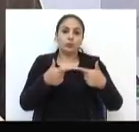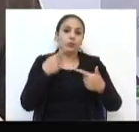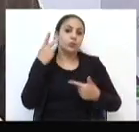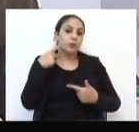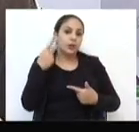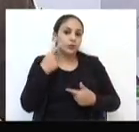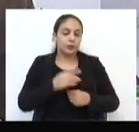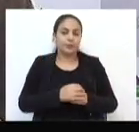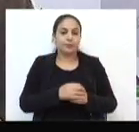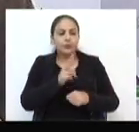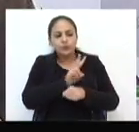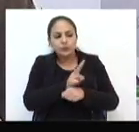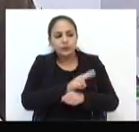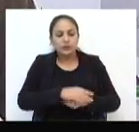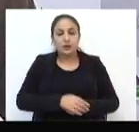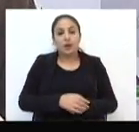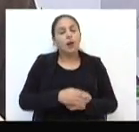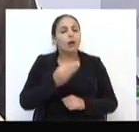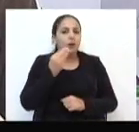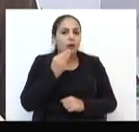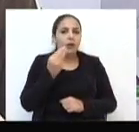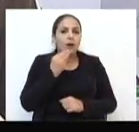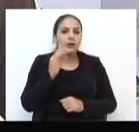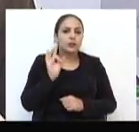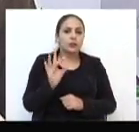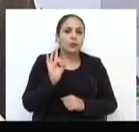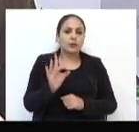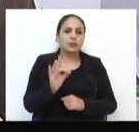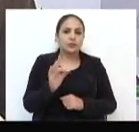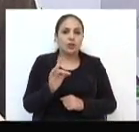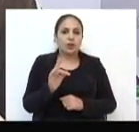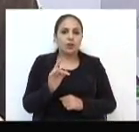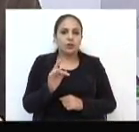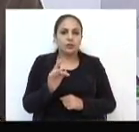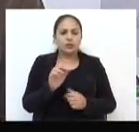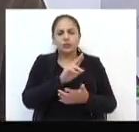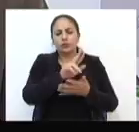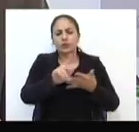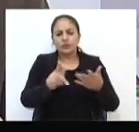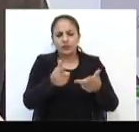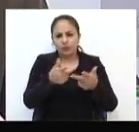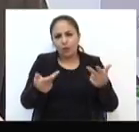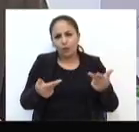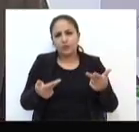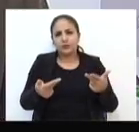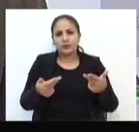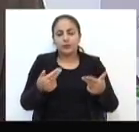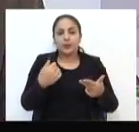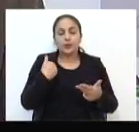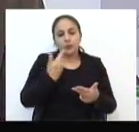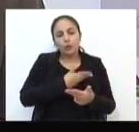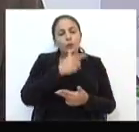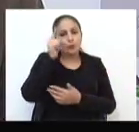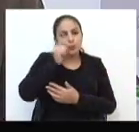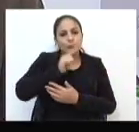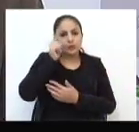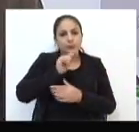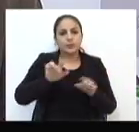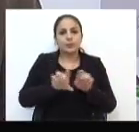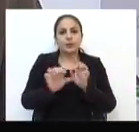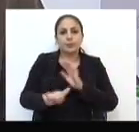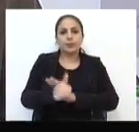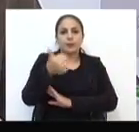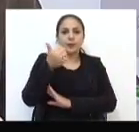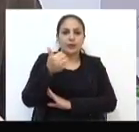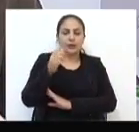Claro que o pleito eleitoral não é só medido, aferido pelo trabalho, tem diversas outras situações, mas a gente conquistou, na